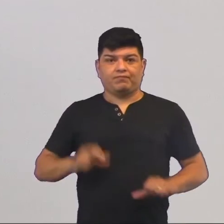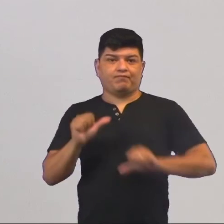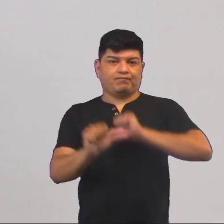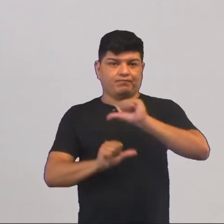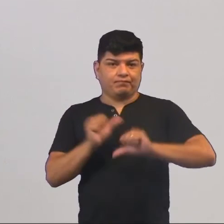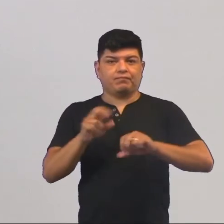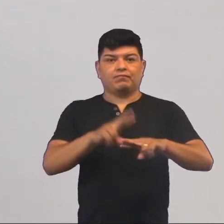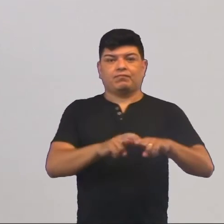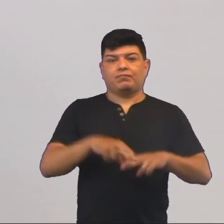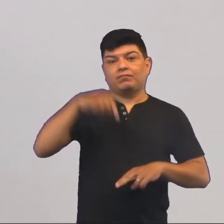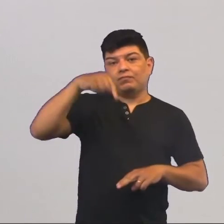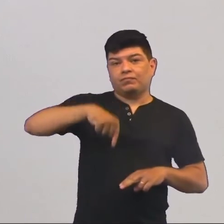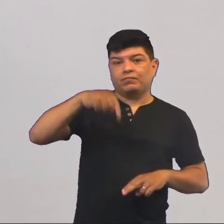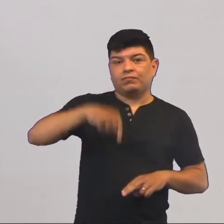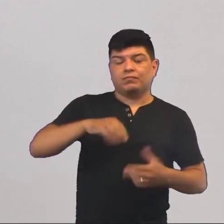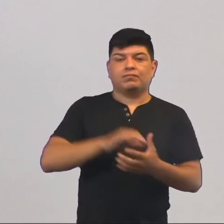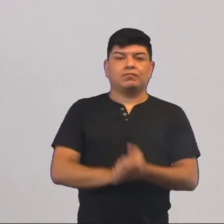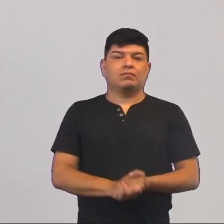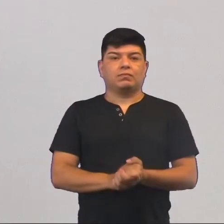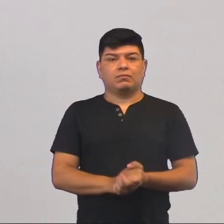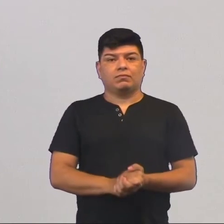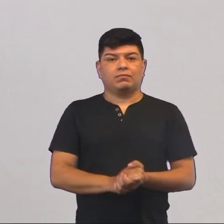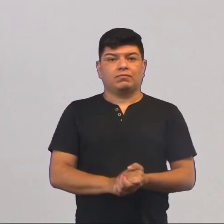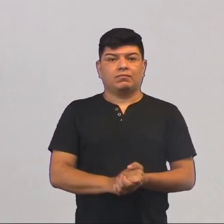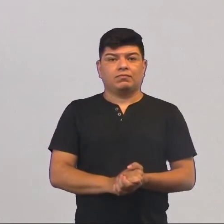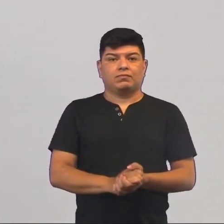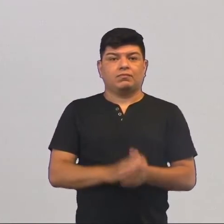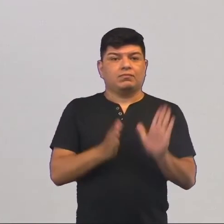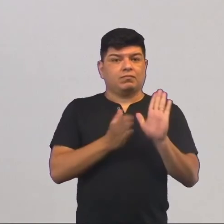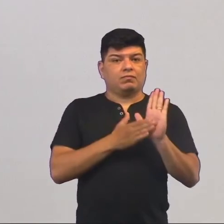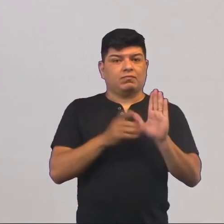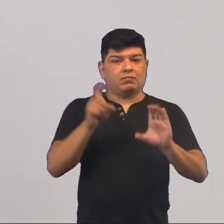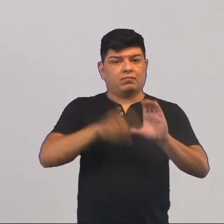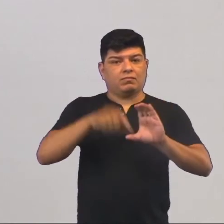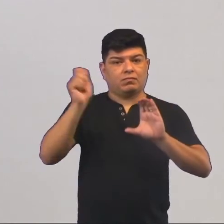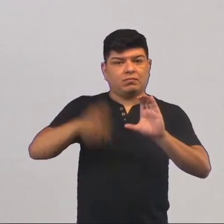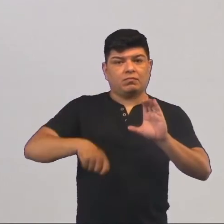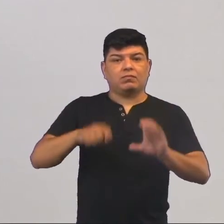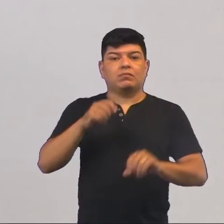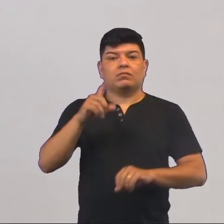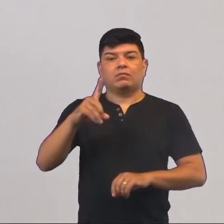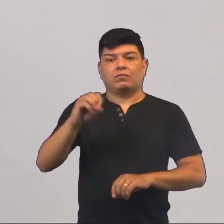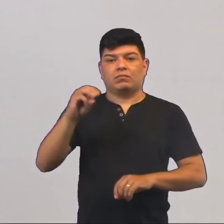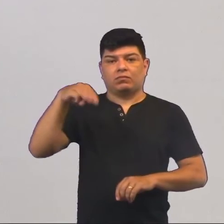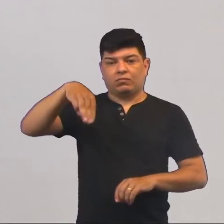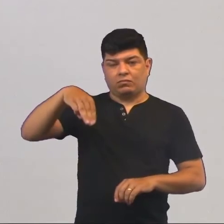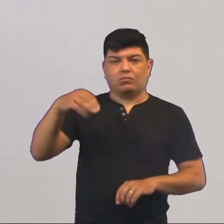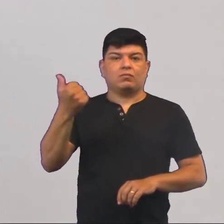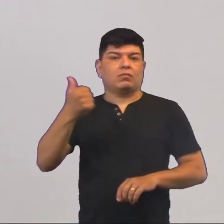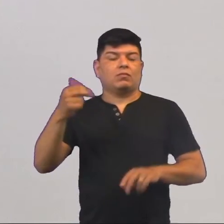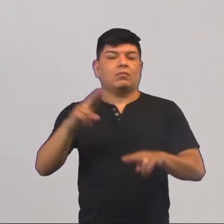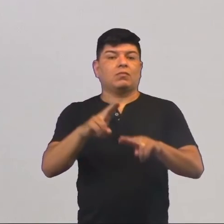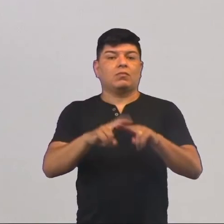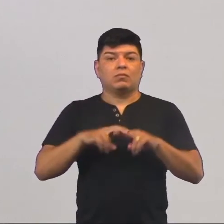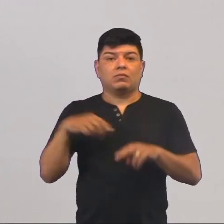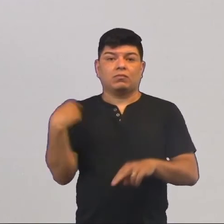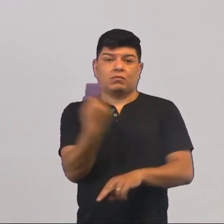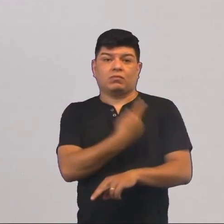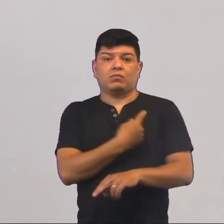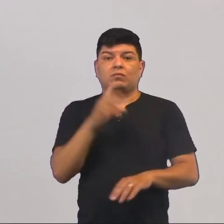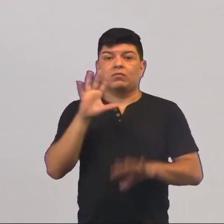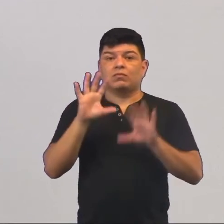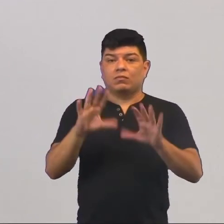E a gente aqui, com a declaração de independência de Dom Pedro I, nos tornamos uma